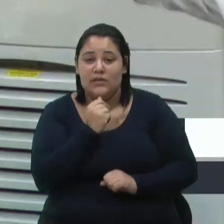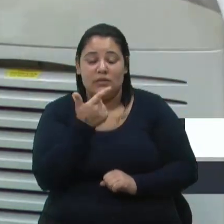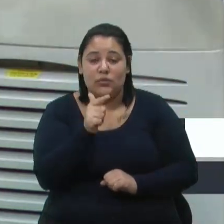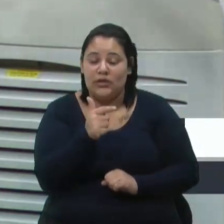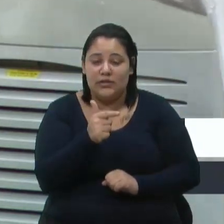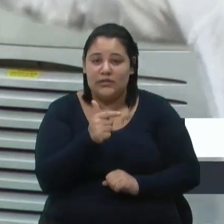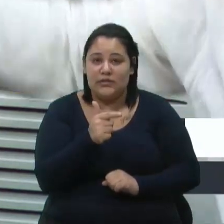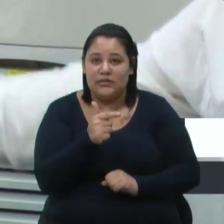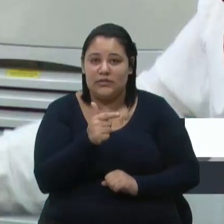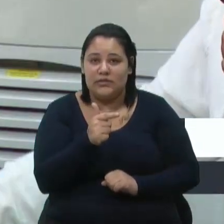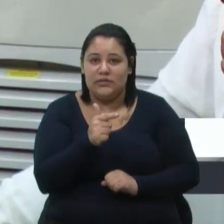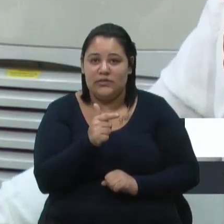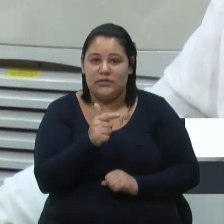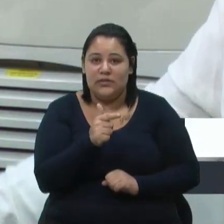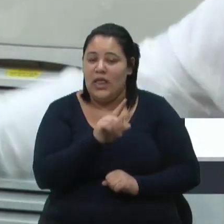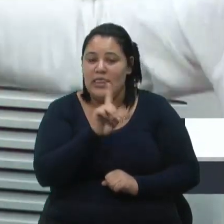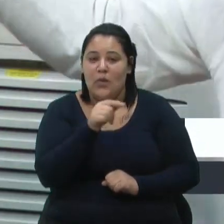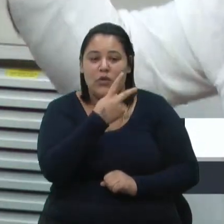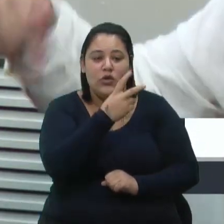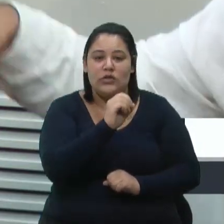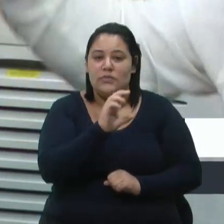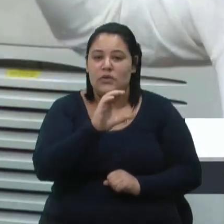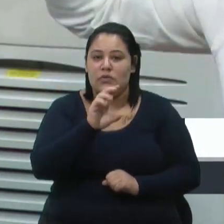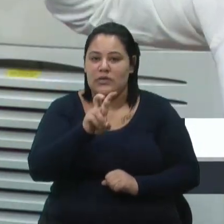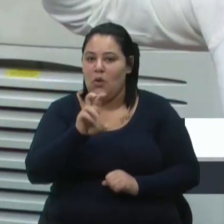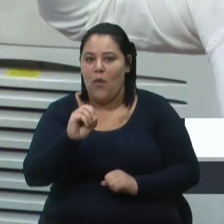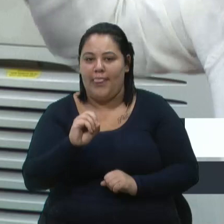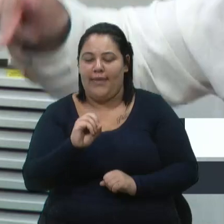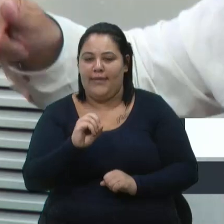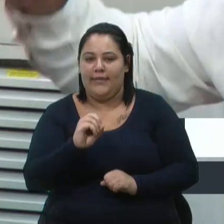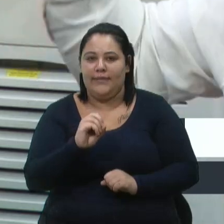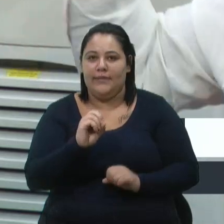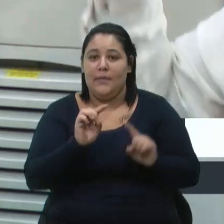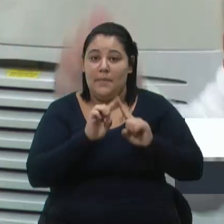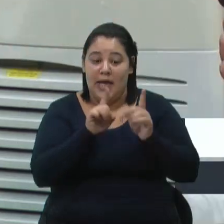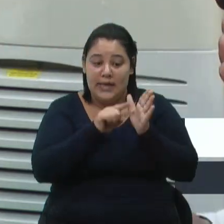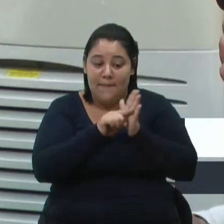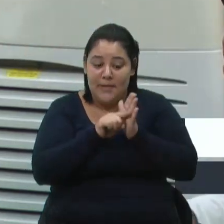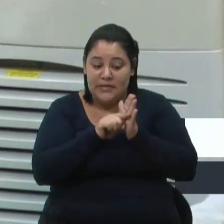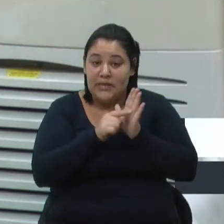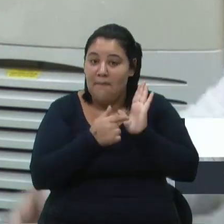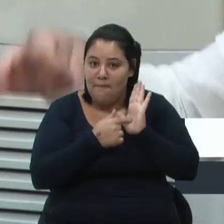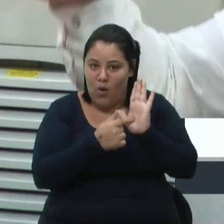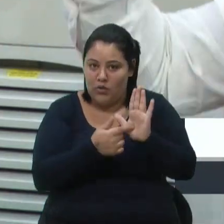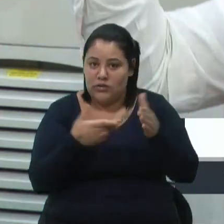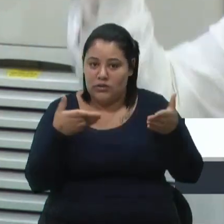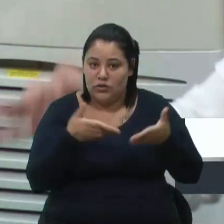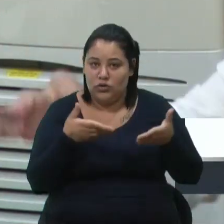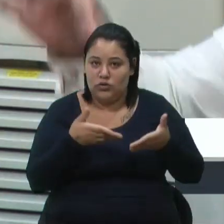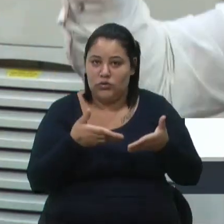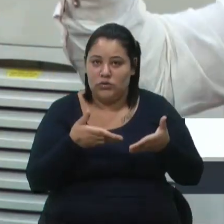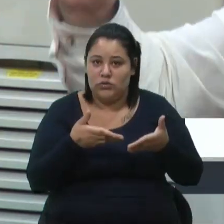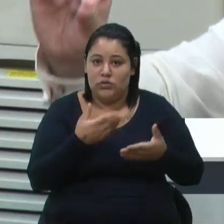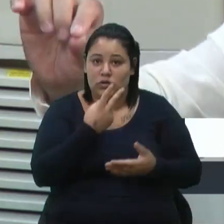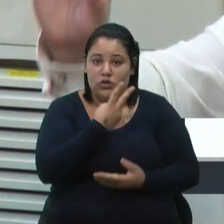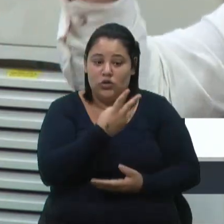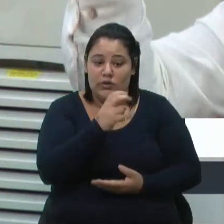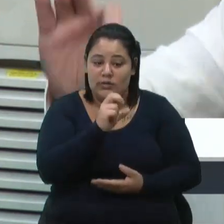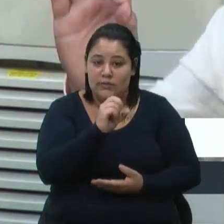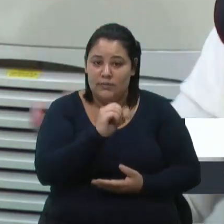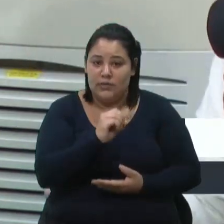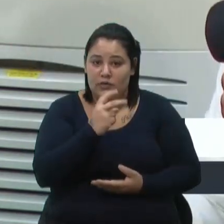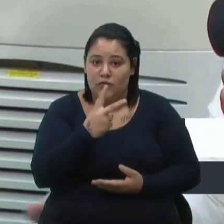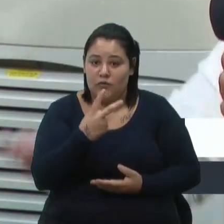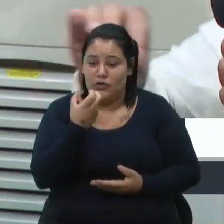Não em 2050, mas pelo que as pesquisas demonstram, em 2028,